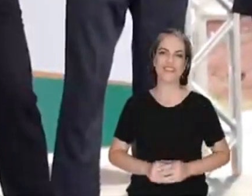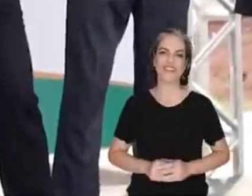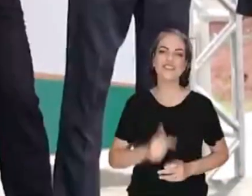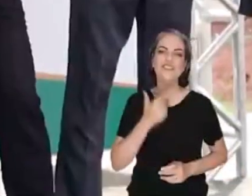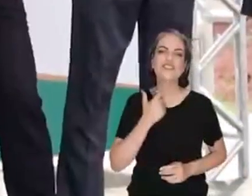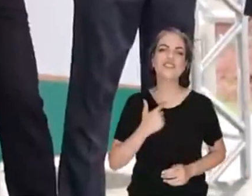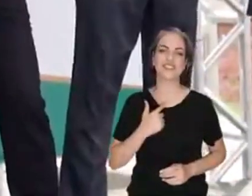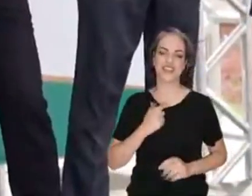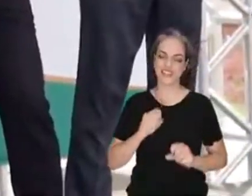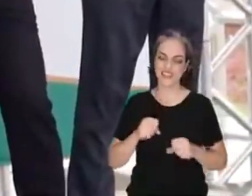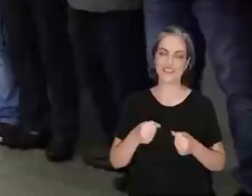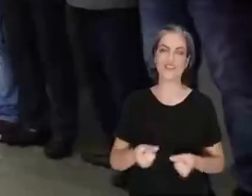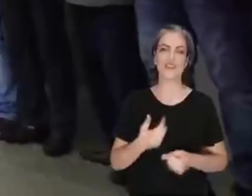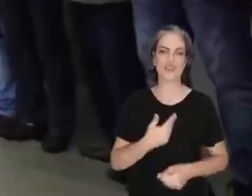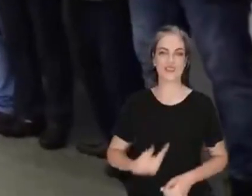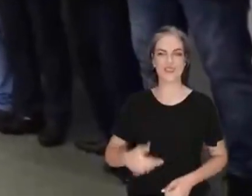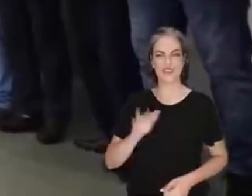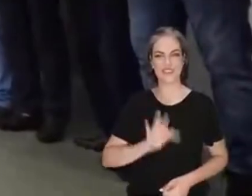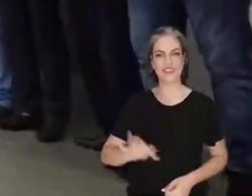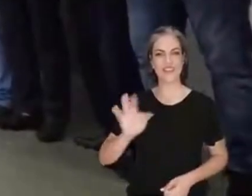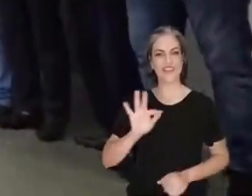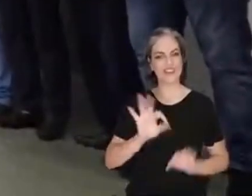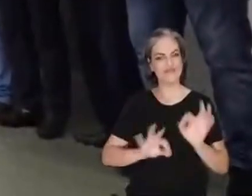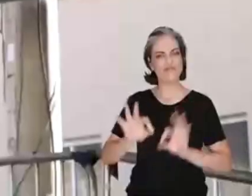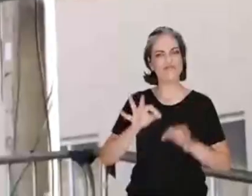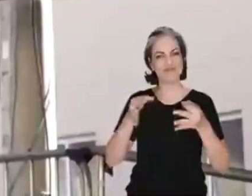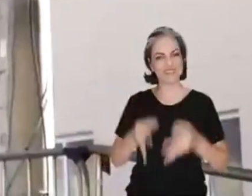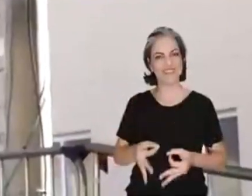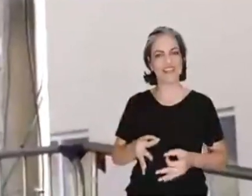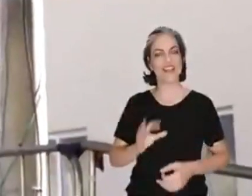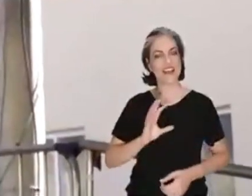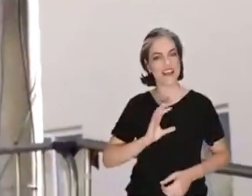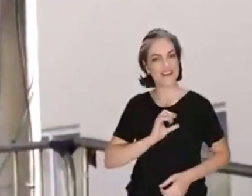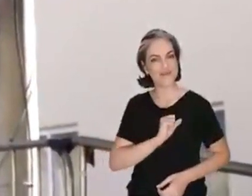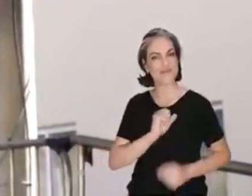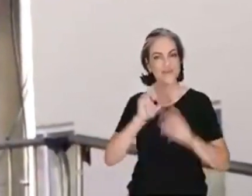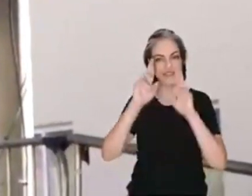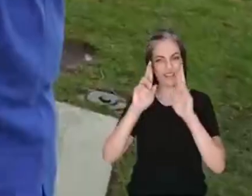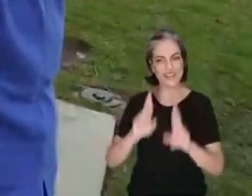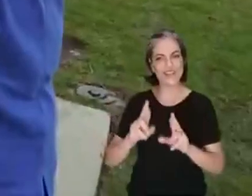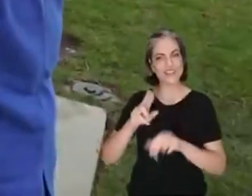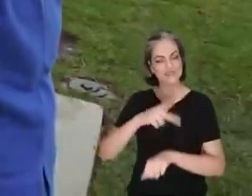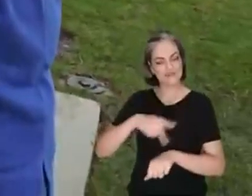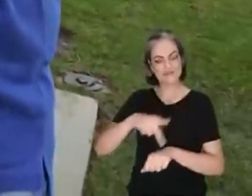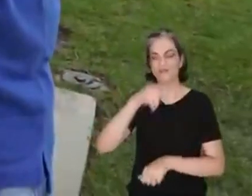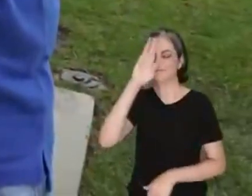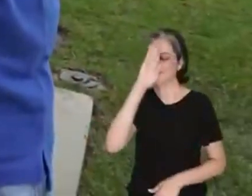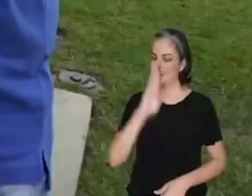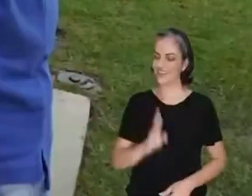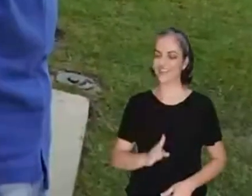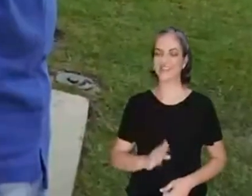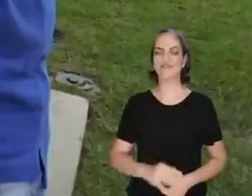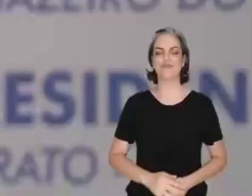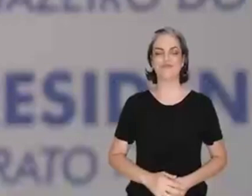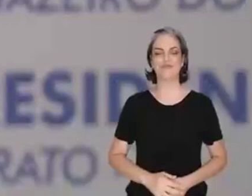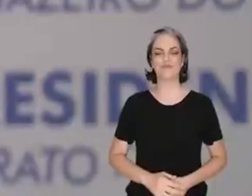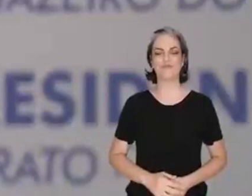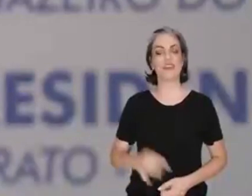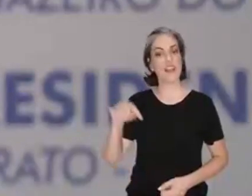vontade e de um trabalho bem feito pelo governo federal, com base no amor e no respeito pelo nosso país.